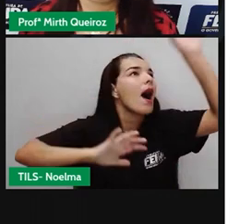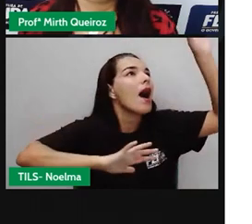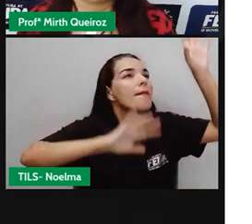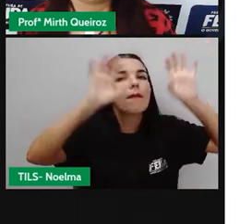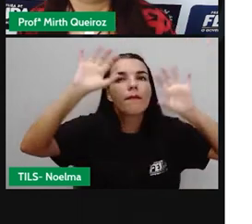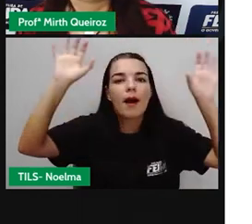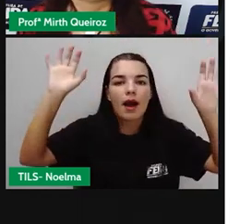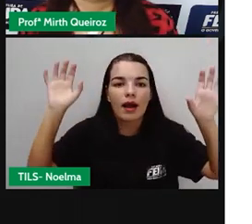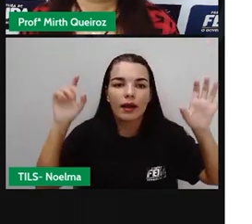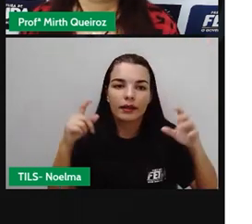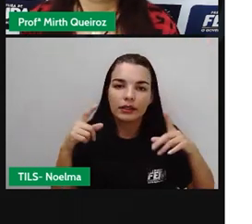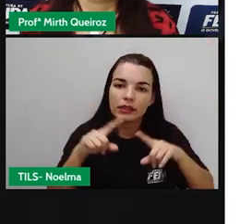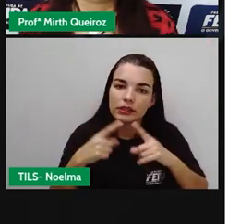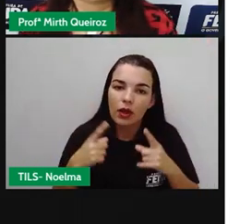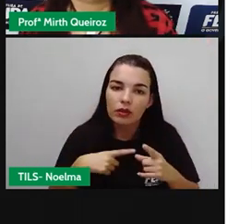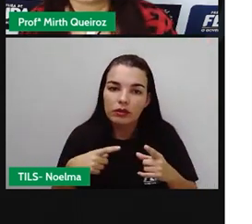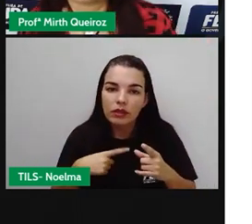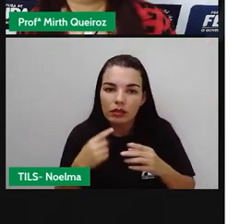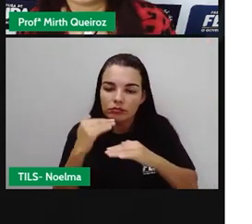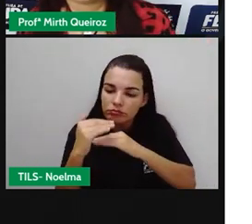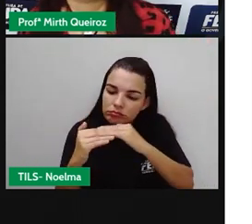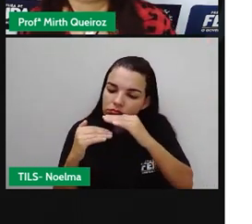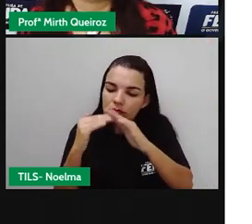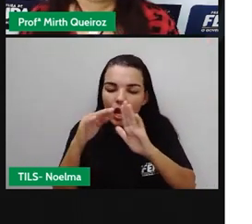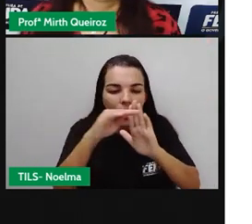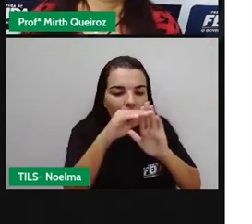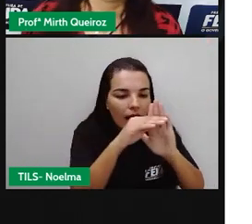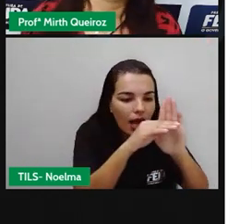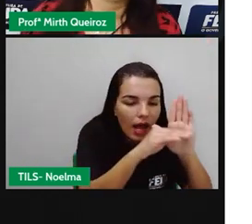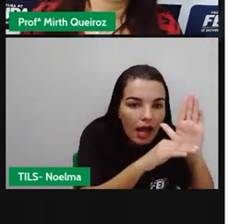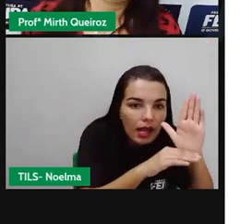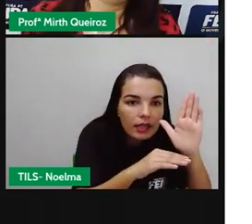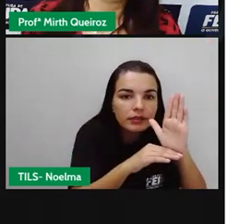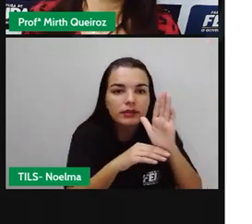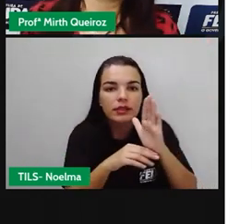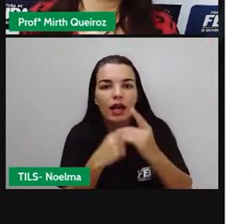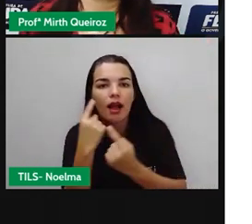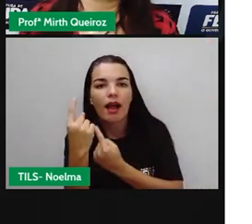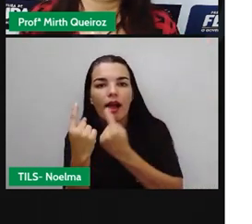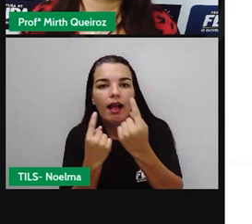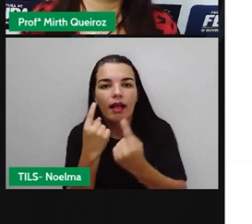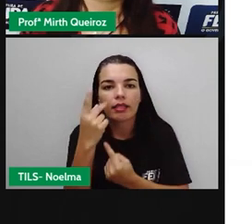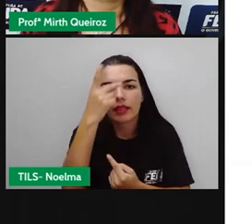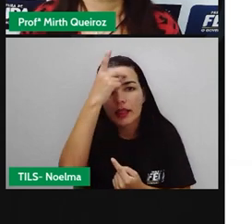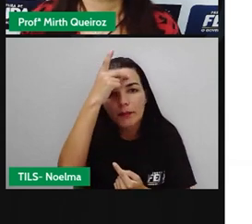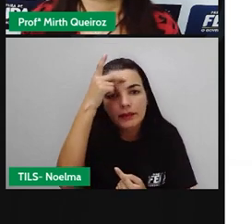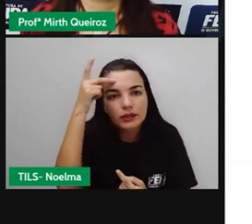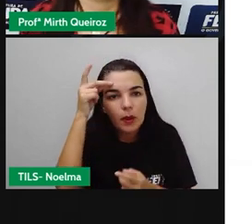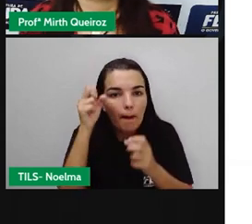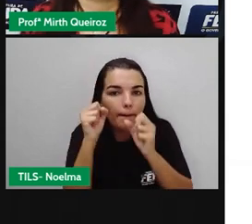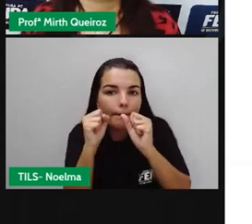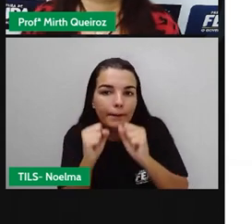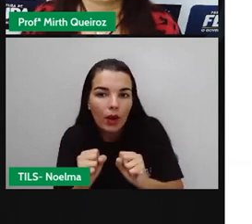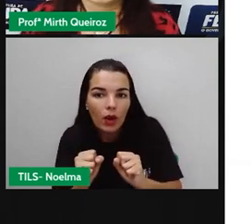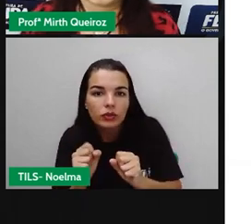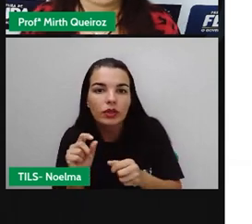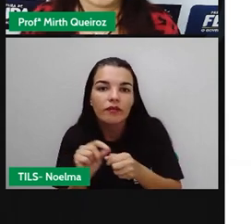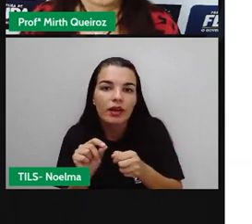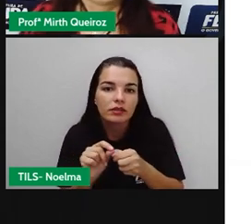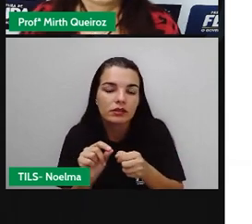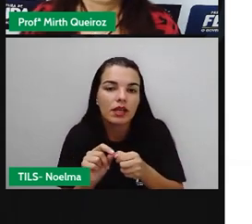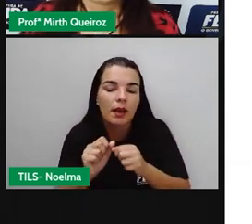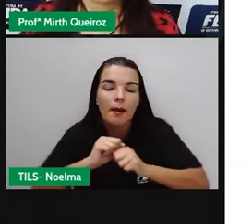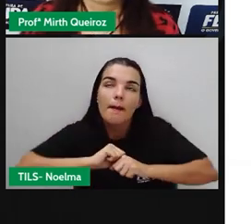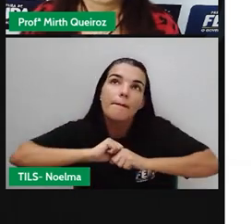nível é cada tipo de fogos, né? E onde se pode realizar esse tipo de